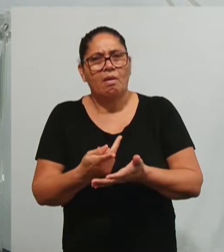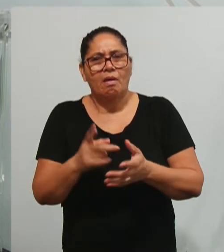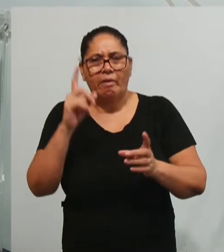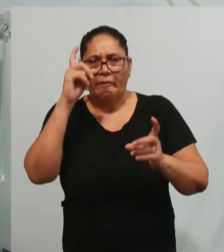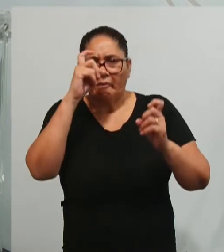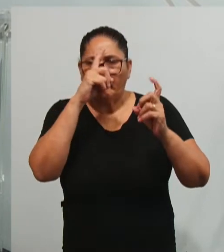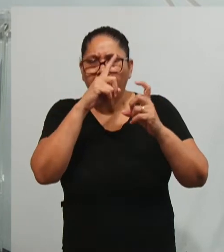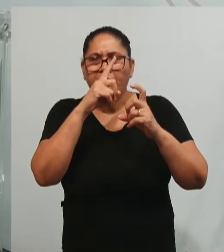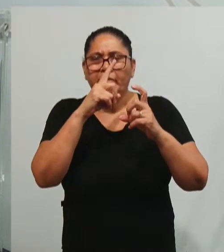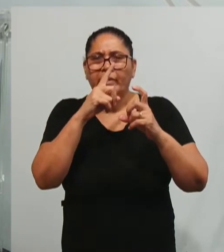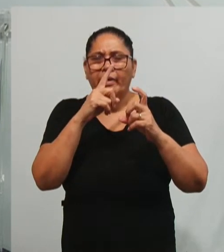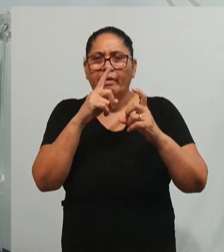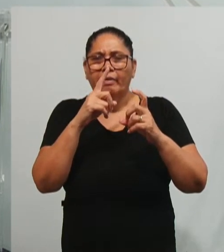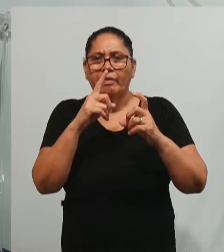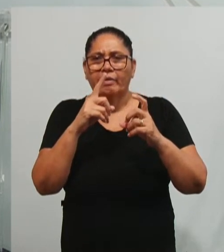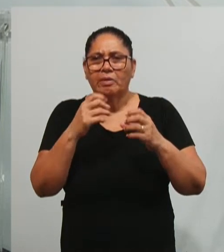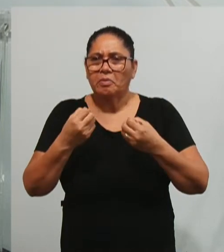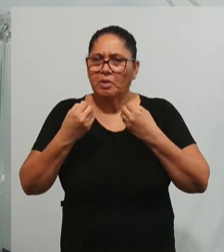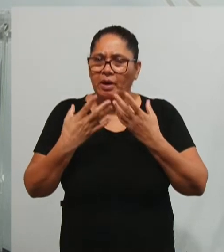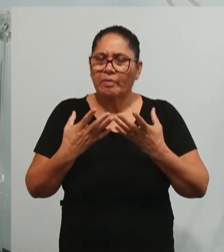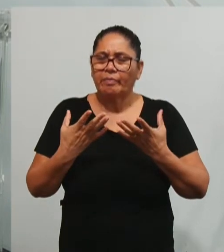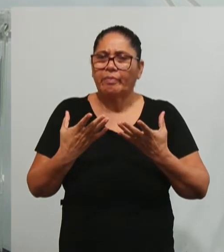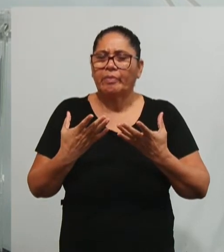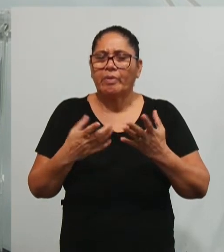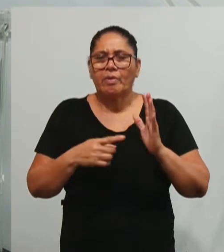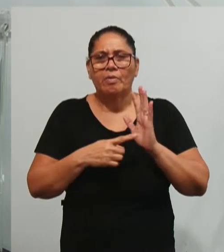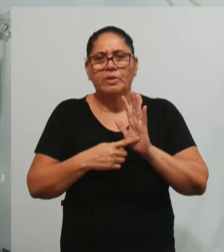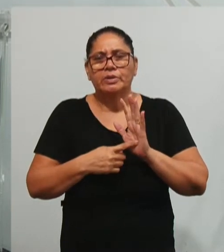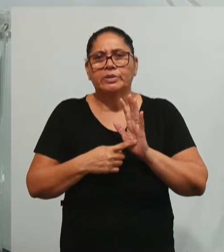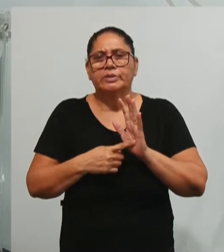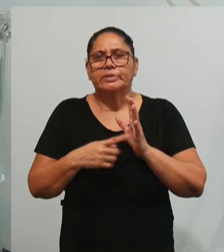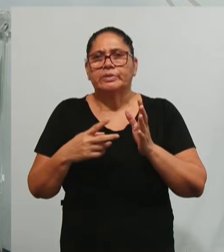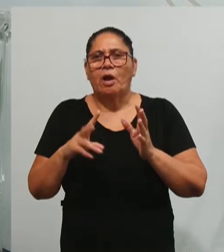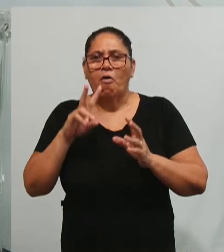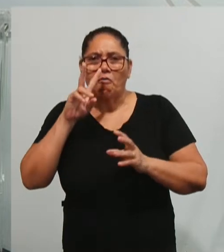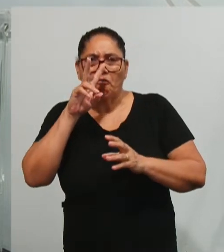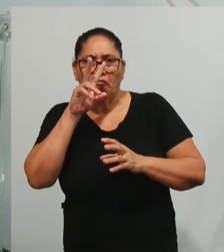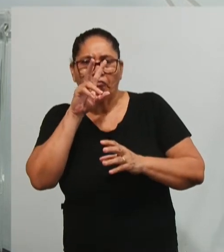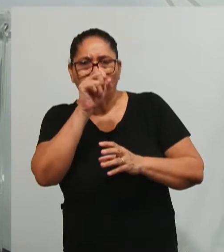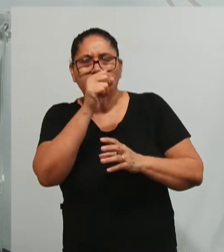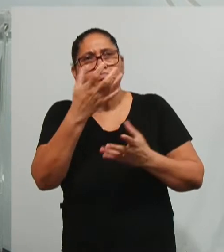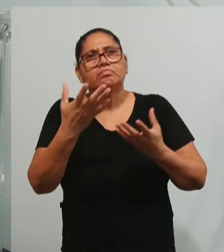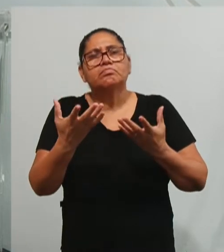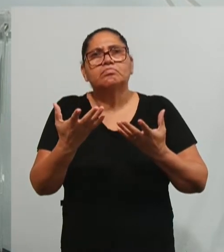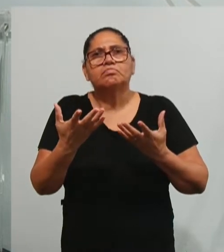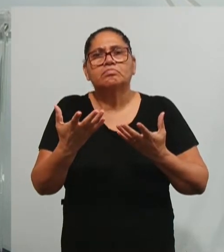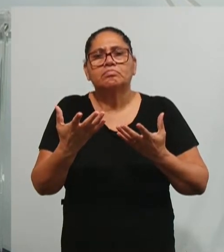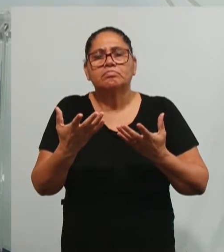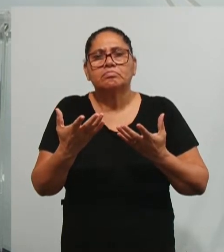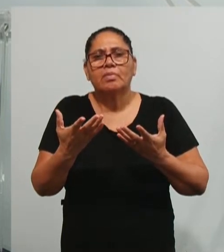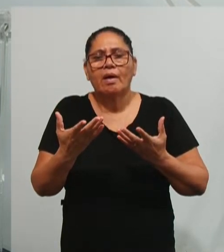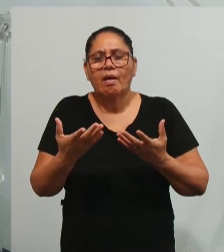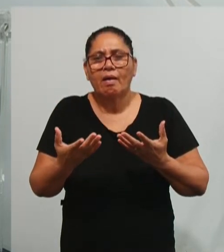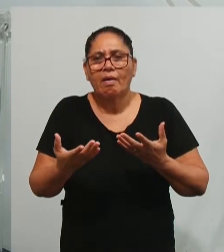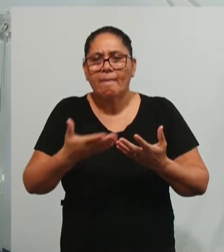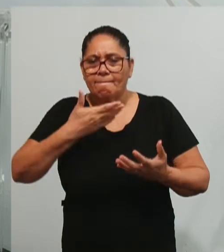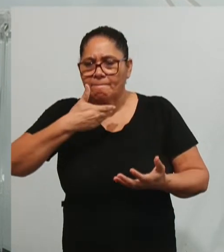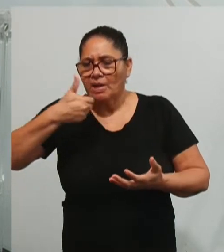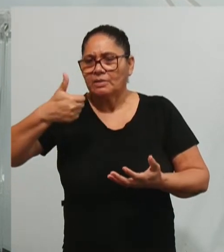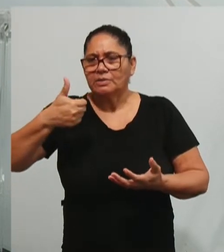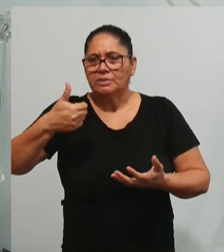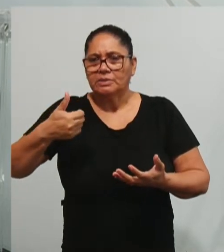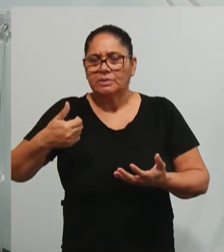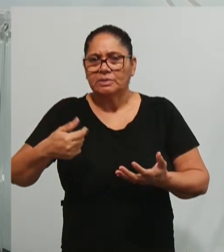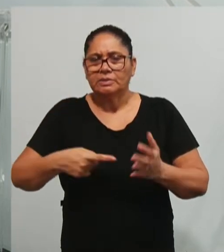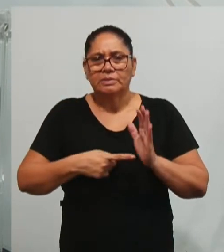facilidades. Então a gente pegar o ponto forte, o ponto fraco de cada dessa oferta e trazer para